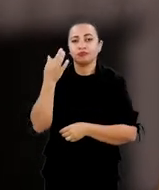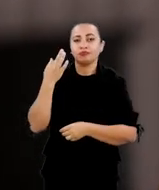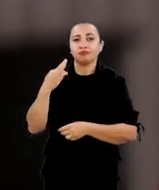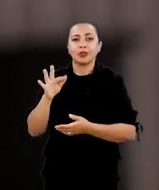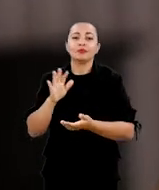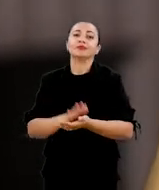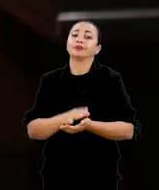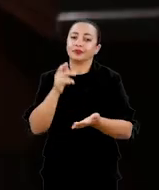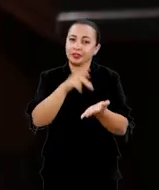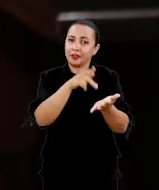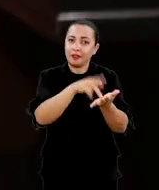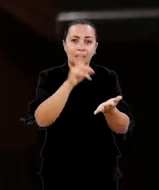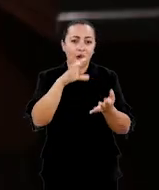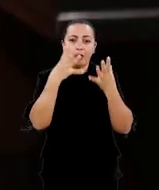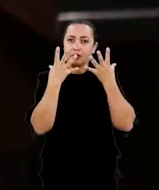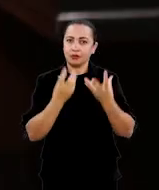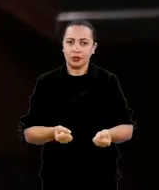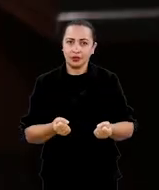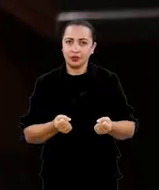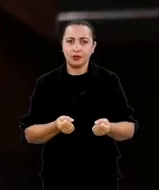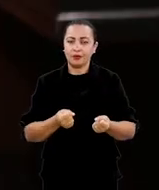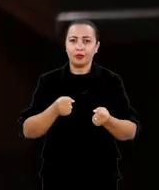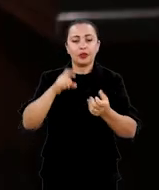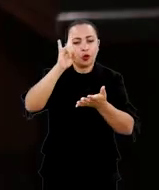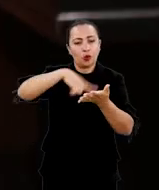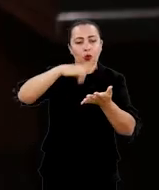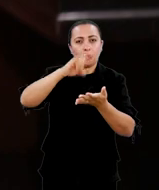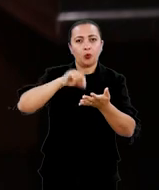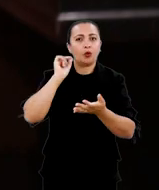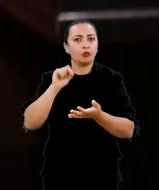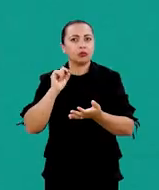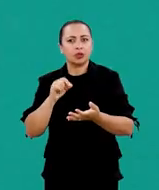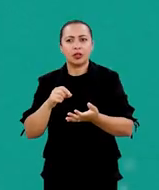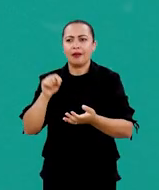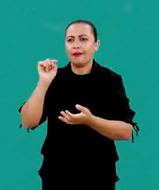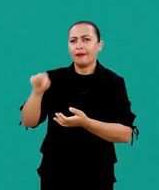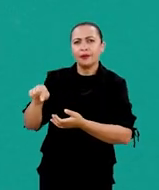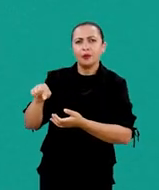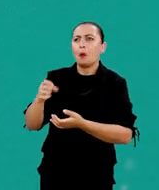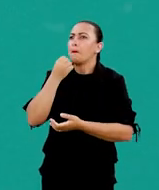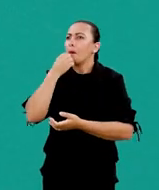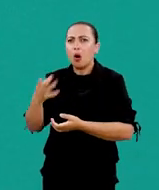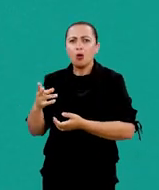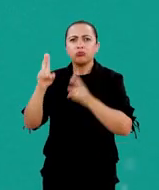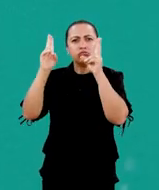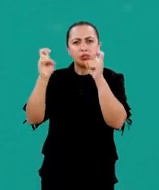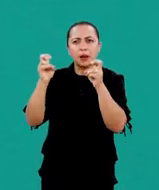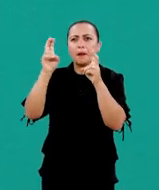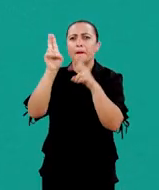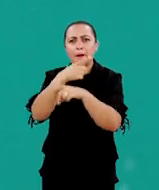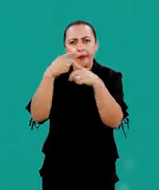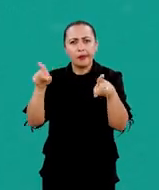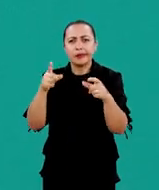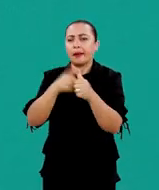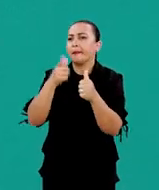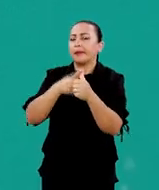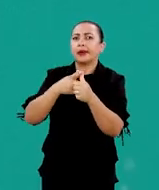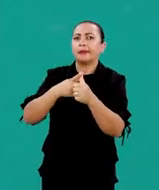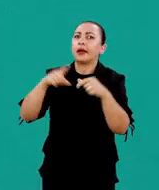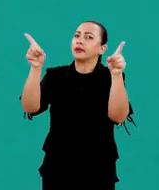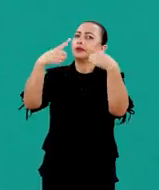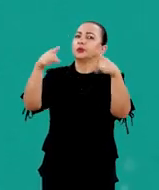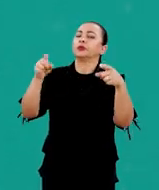diz que na verdade não há prova documental de que Isto é Bom tenha sido a primeira